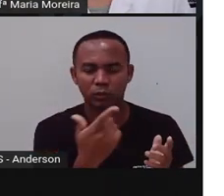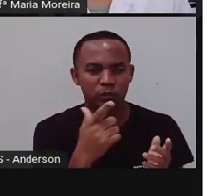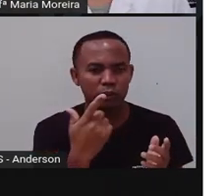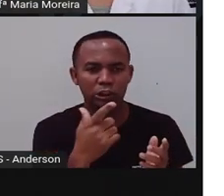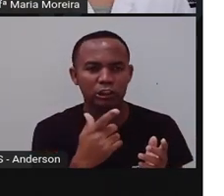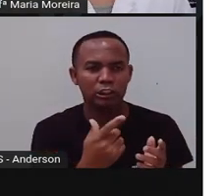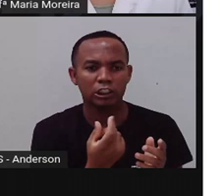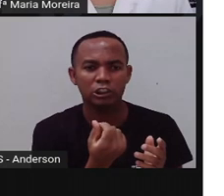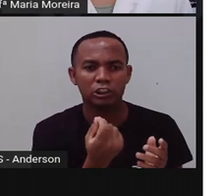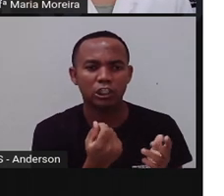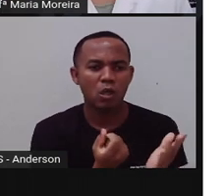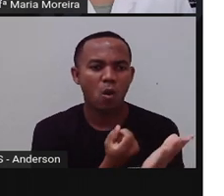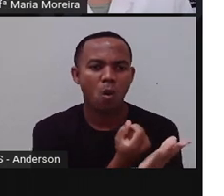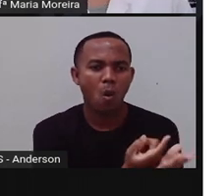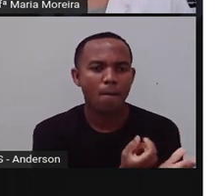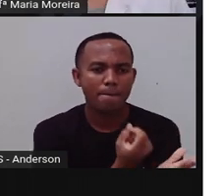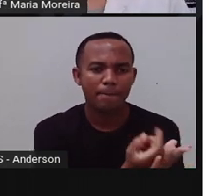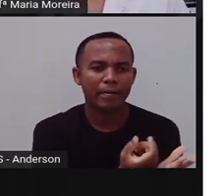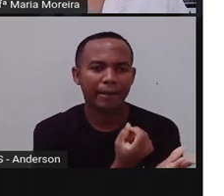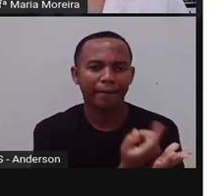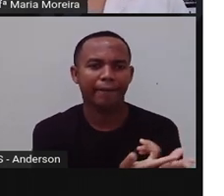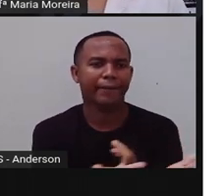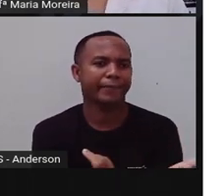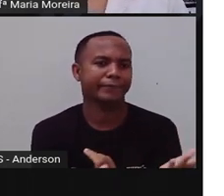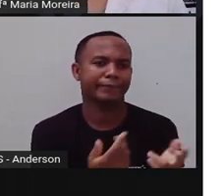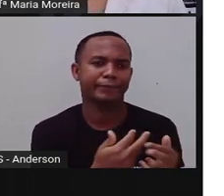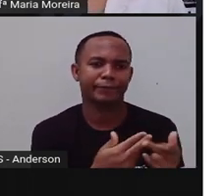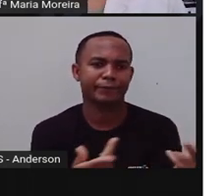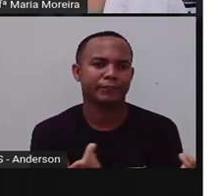comprar o material para ir para onde? Para a escola.